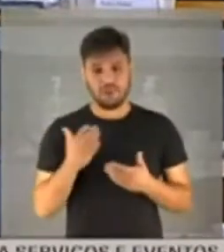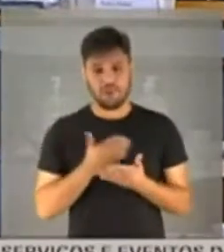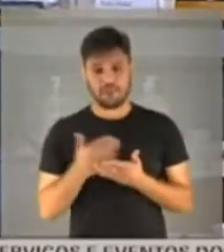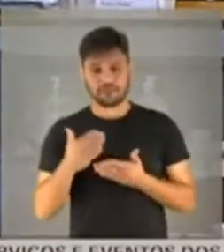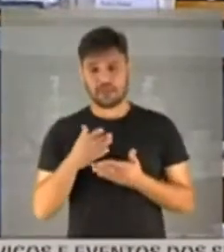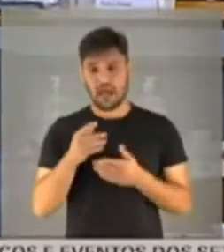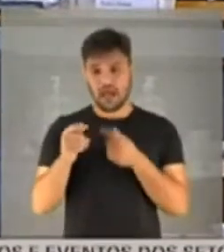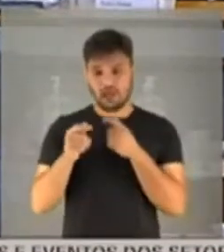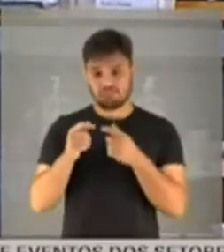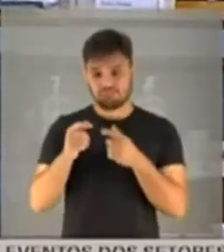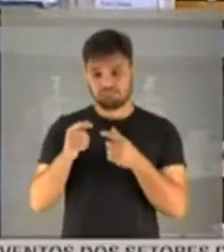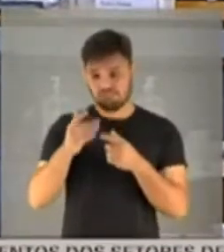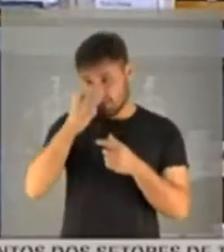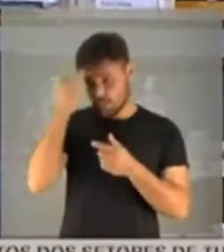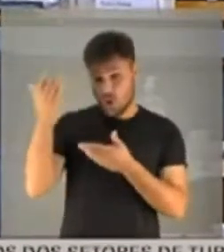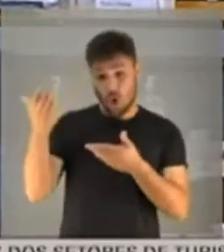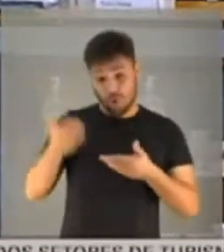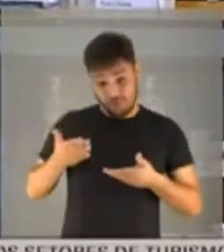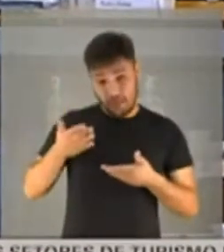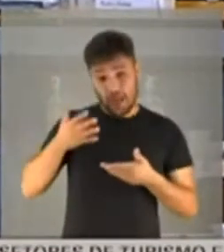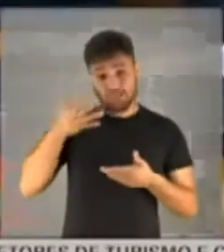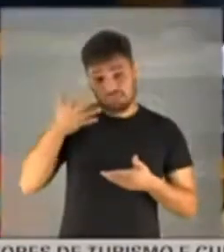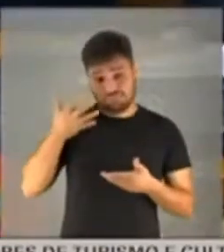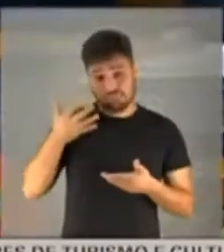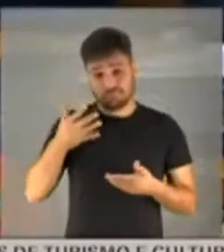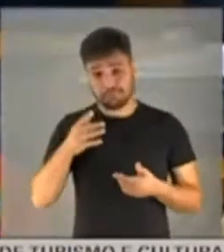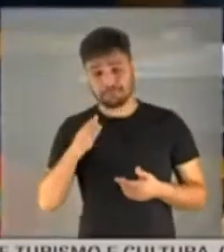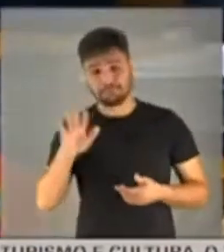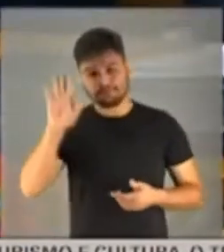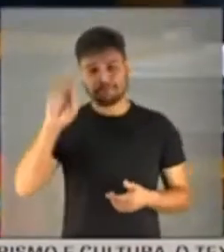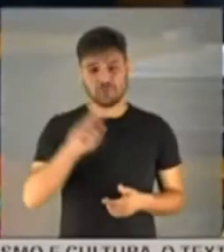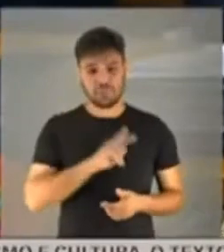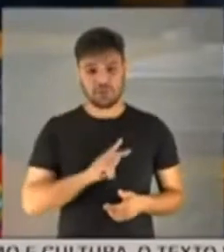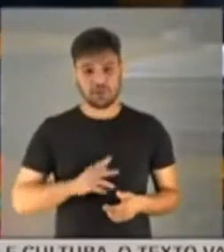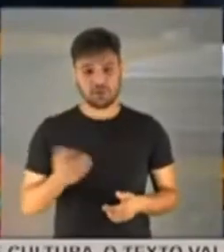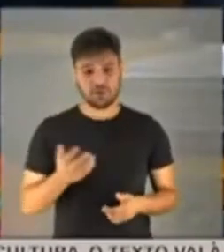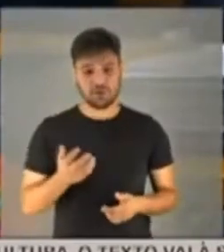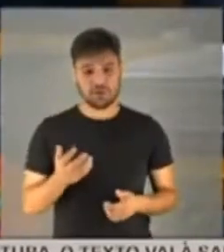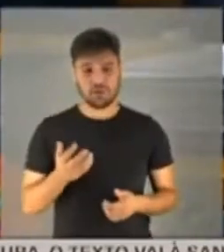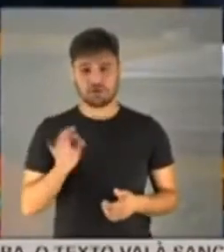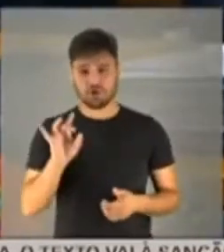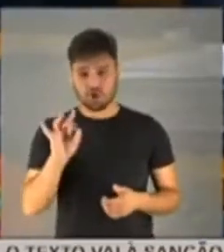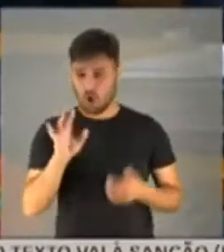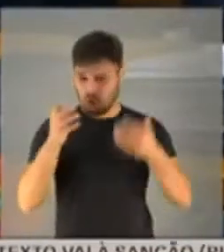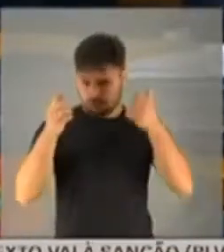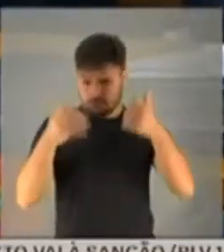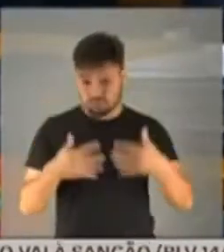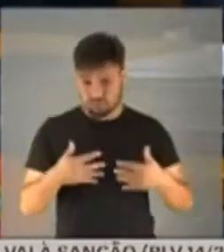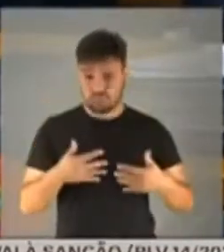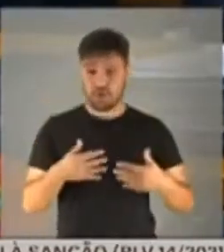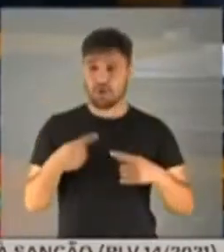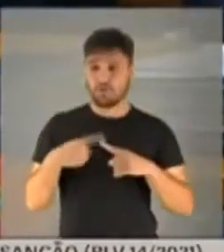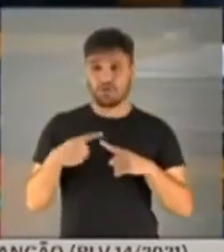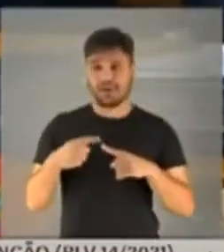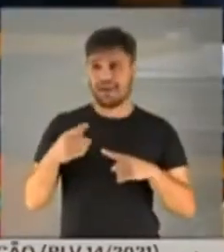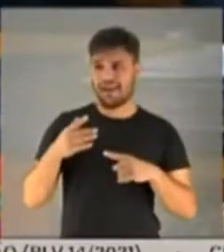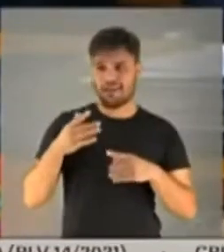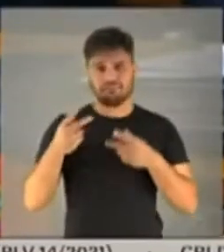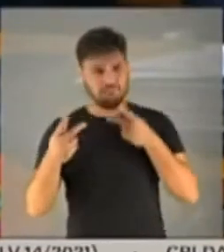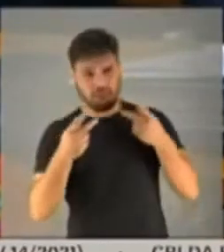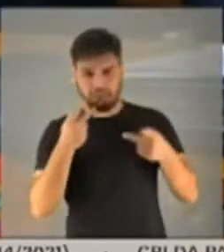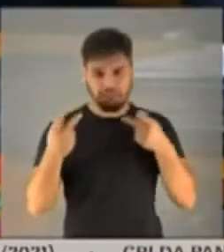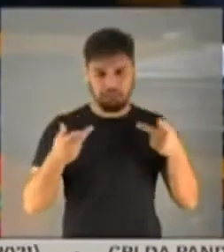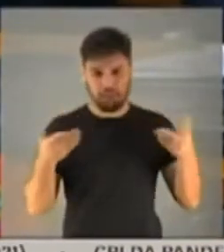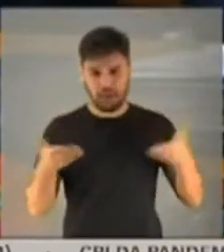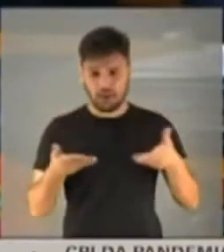os nossos convidados que estão aqui, por favor. Senhor presidente, apenas algumas considerações face às muitas manifestações